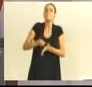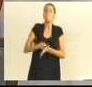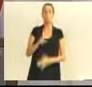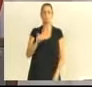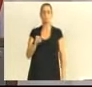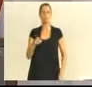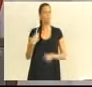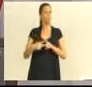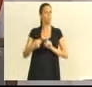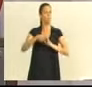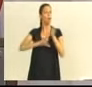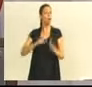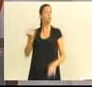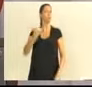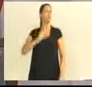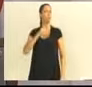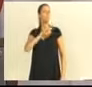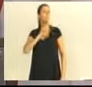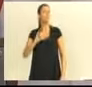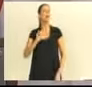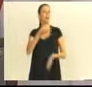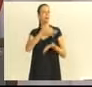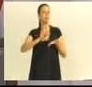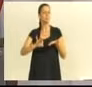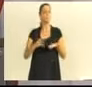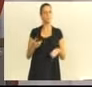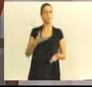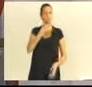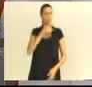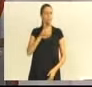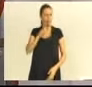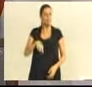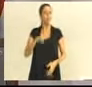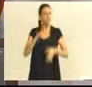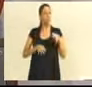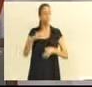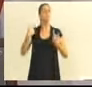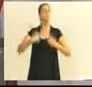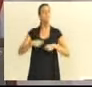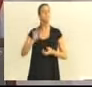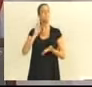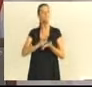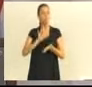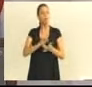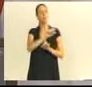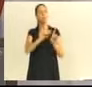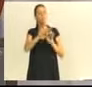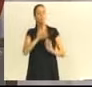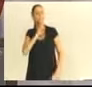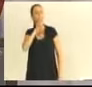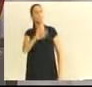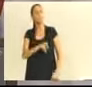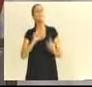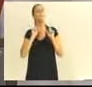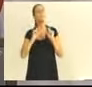porque o senhor falou que iria assinar? O senhor não acha justo que a gente deva dar uma resposta para a sociedade de Blumenau o que